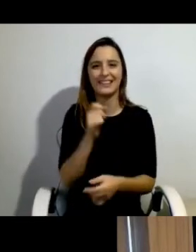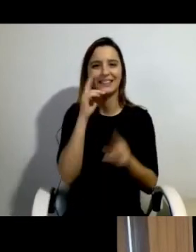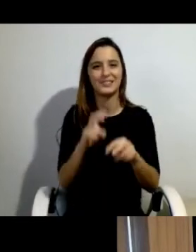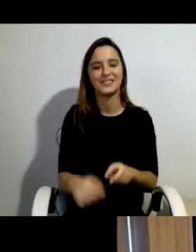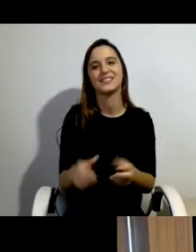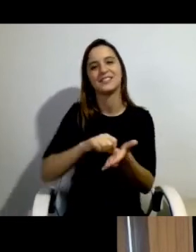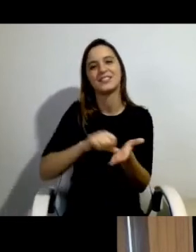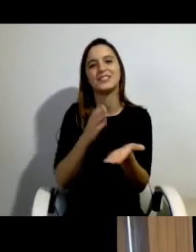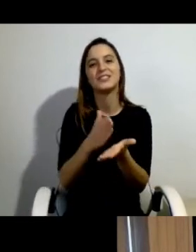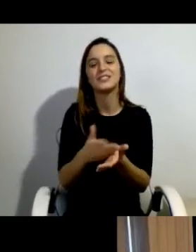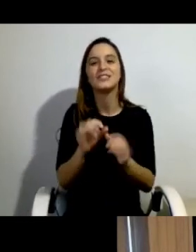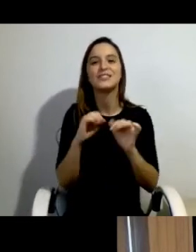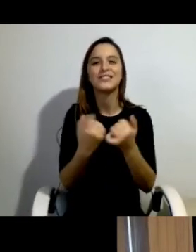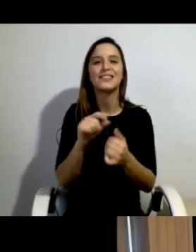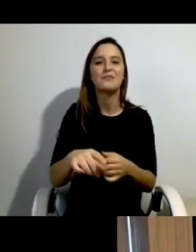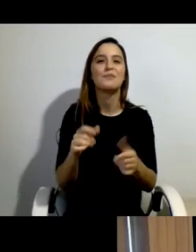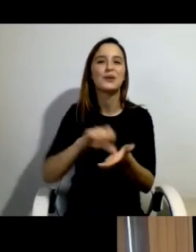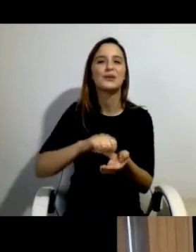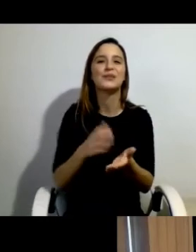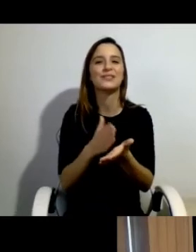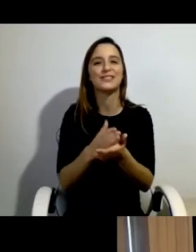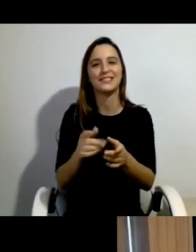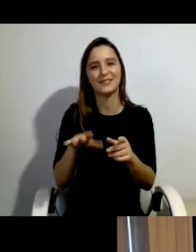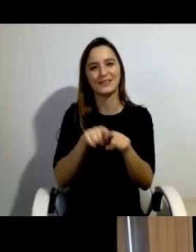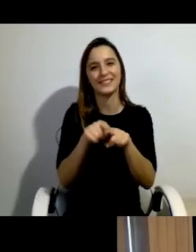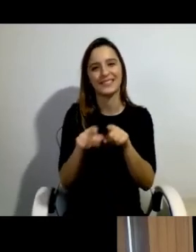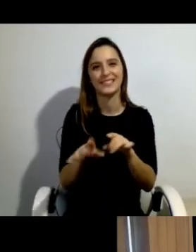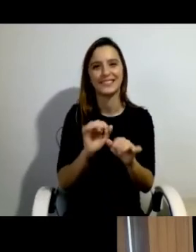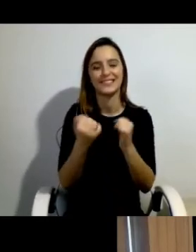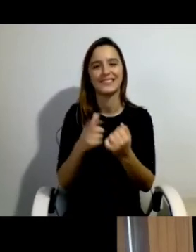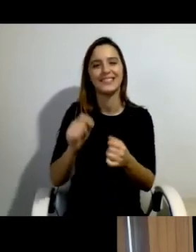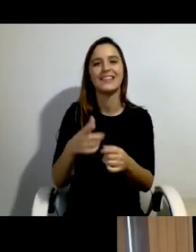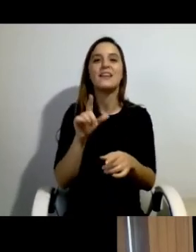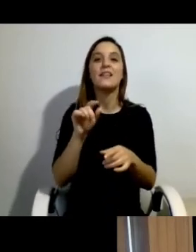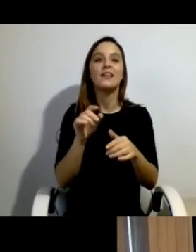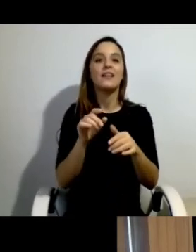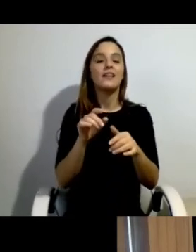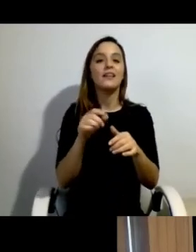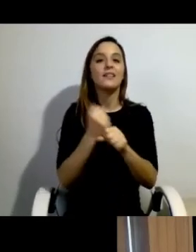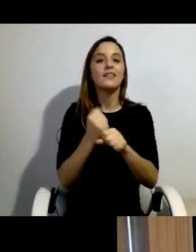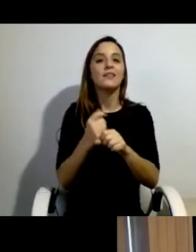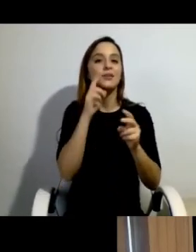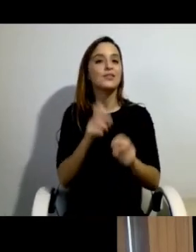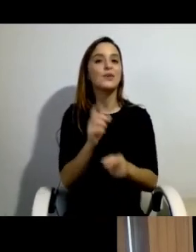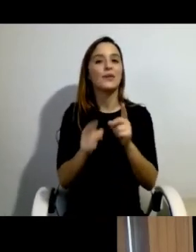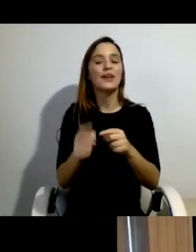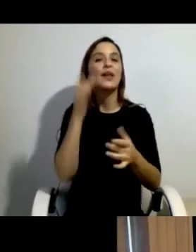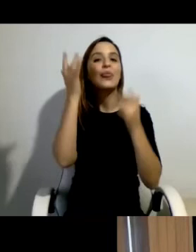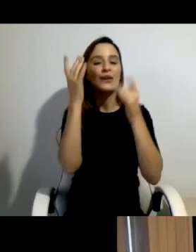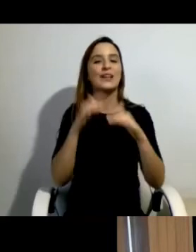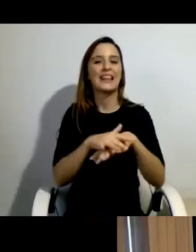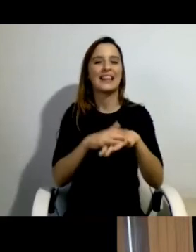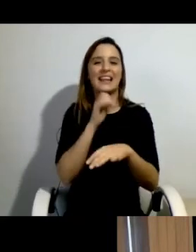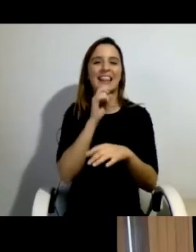do Núcleo de Estudos sobre Políticas Sociais, Trabalho de Desigualdades. O seu trabalho de investigação tem usado a teoria das redes para discutir as relações entre sistemas